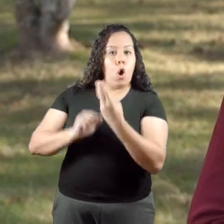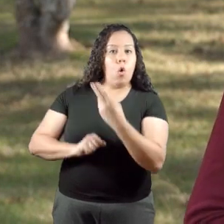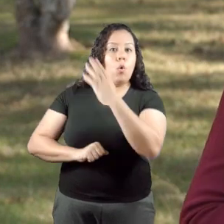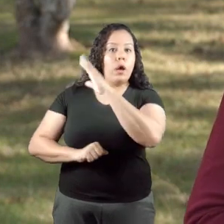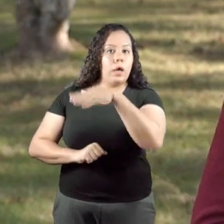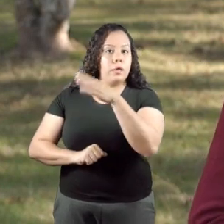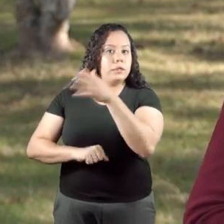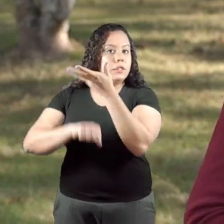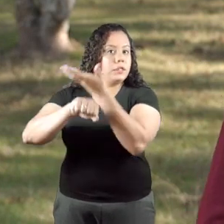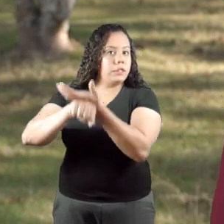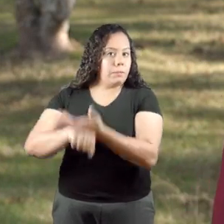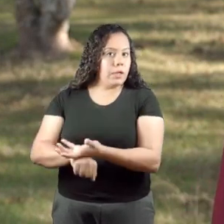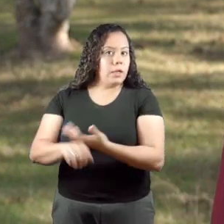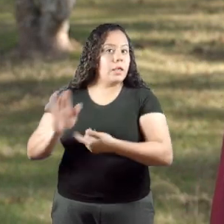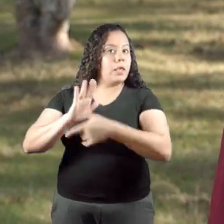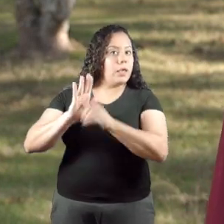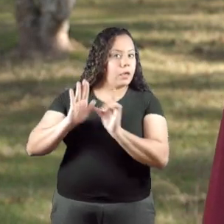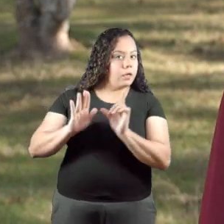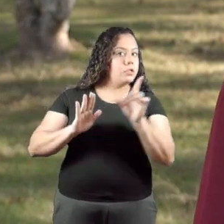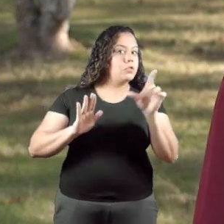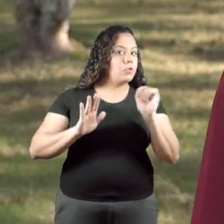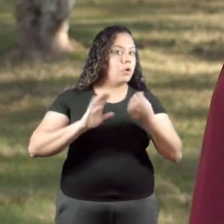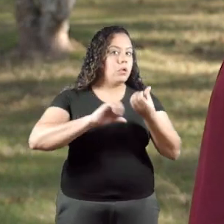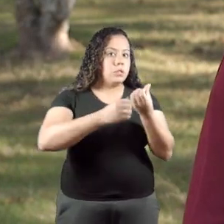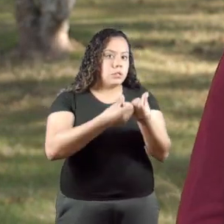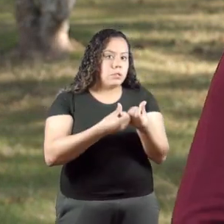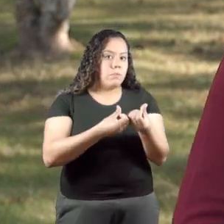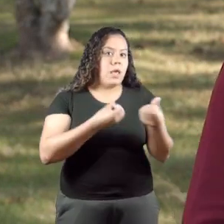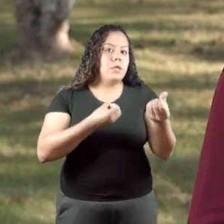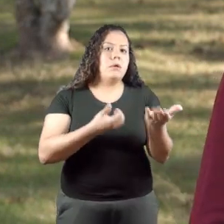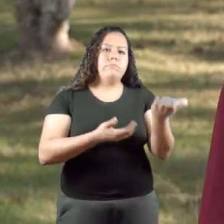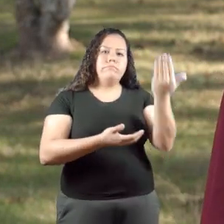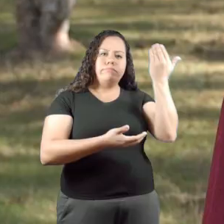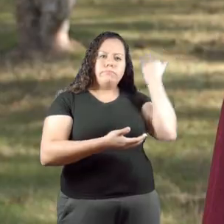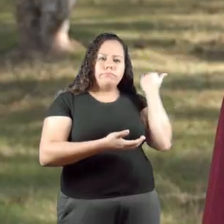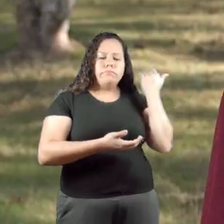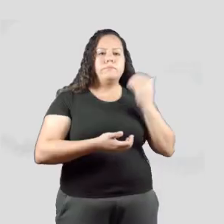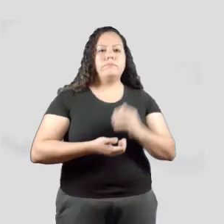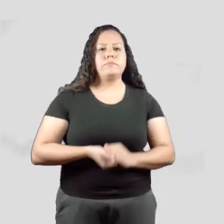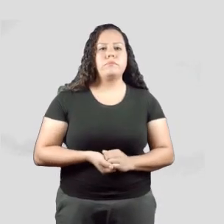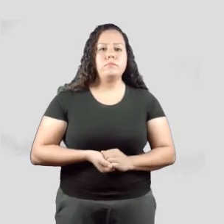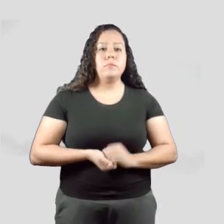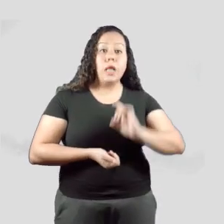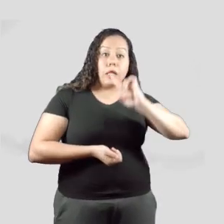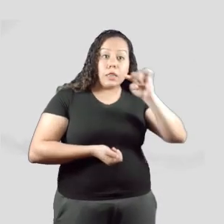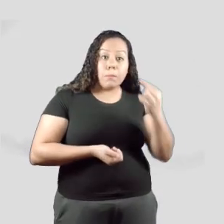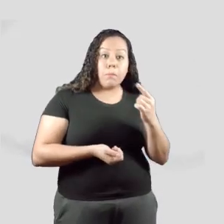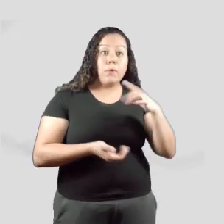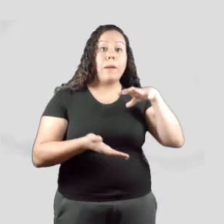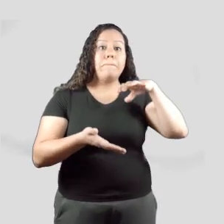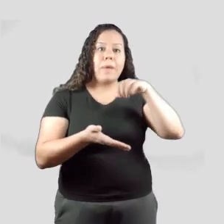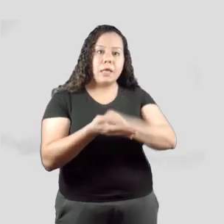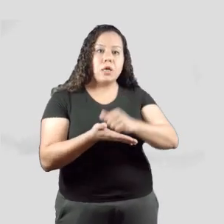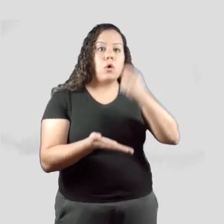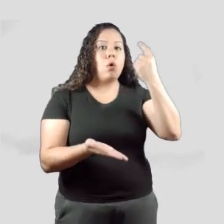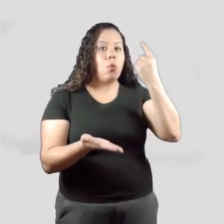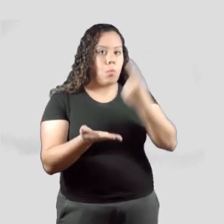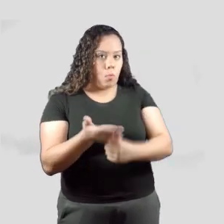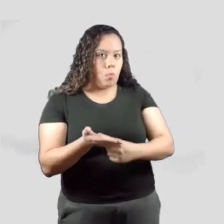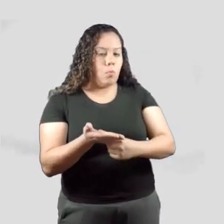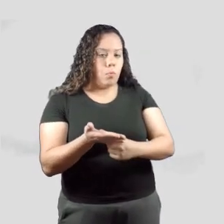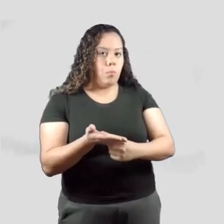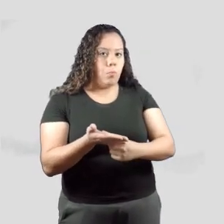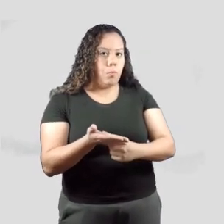trancar ou cancelar essas disciplinas que ele havia escolhido lá no início do ano. Depois de confirmada a